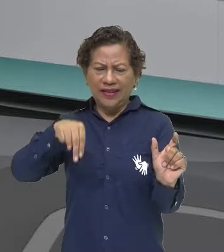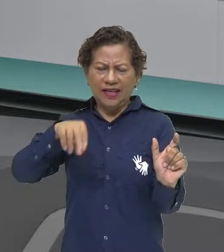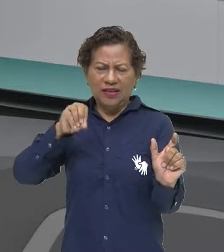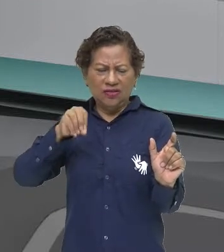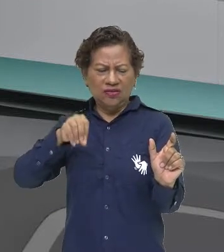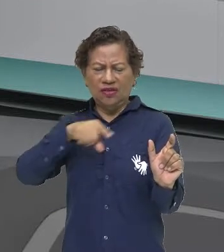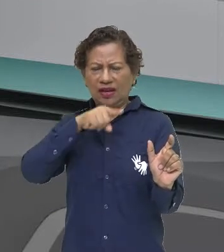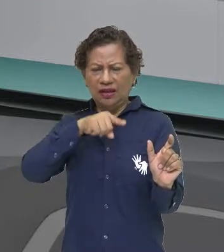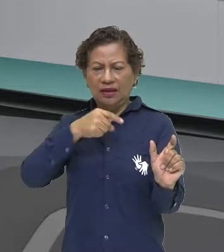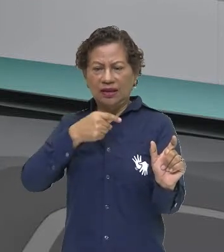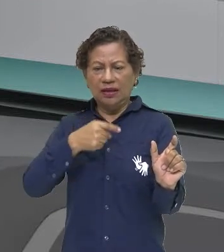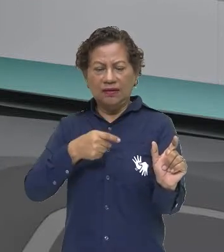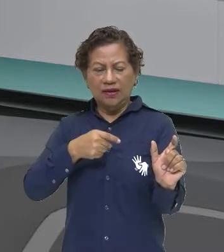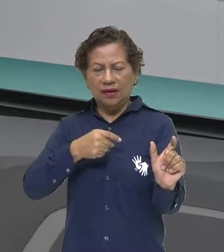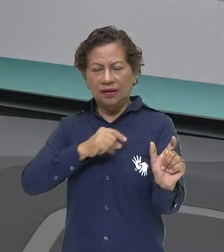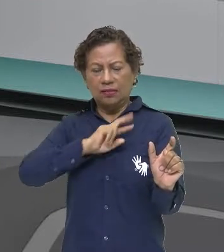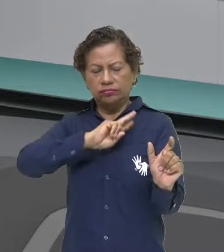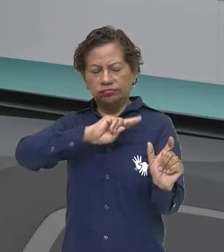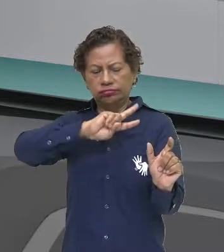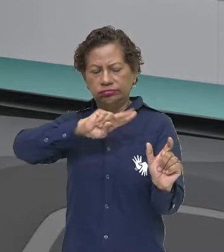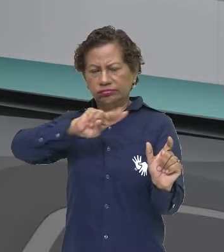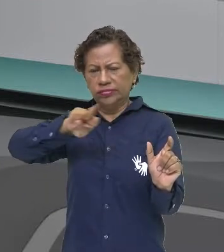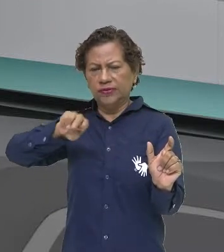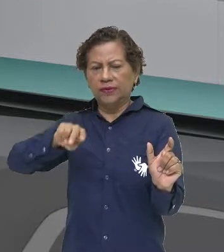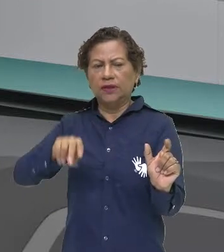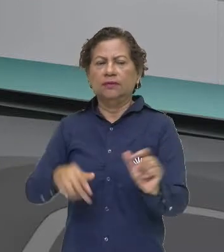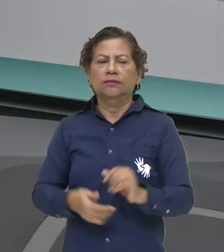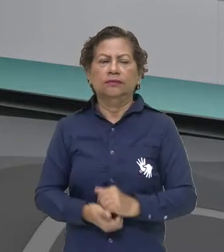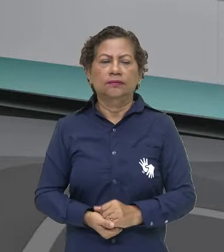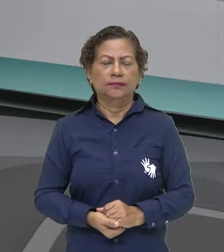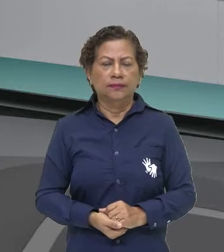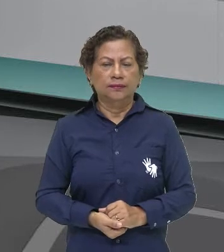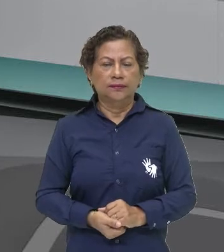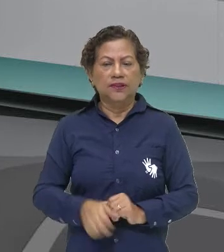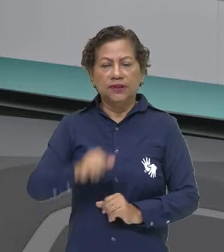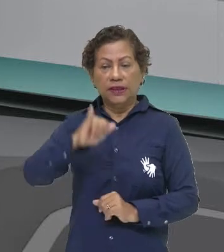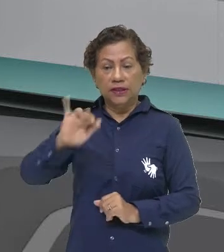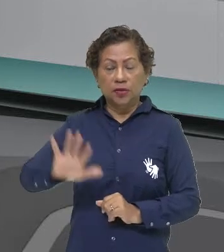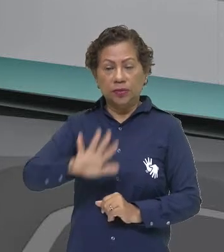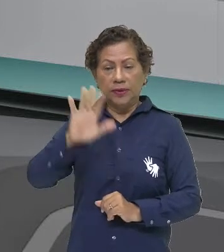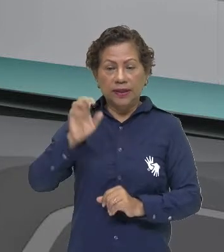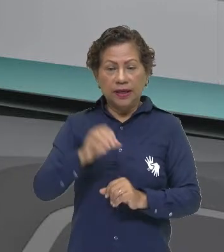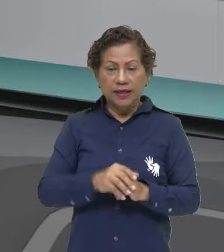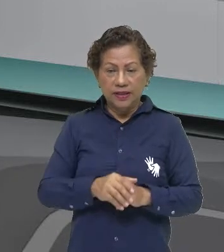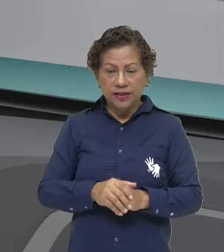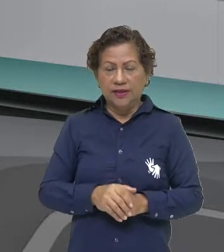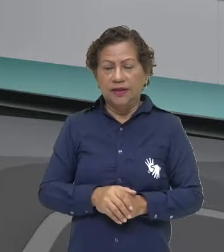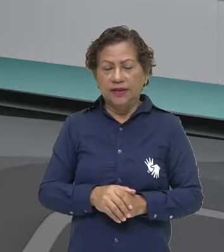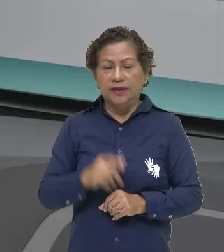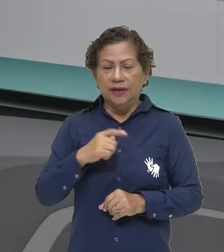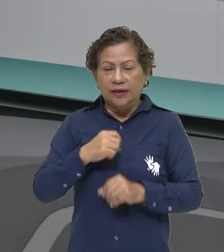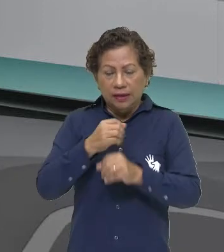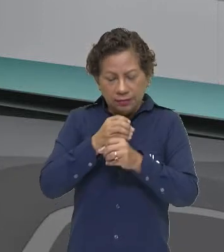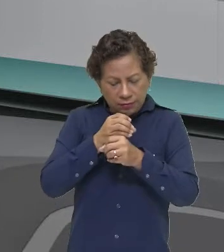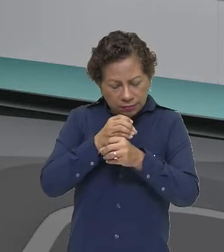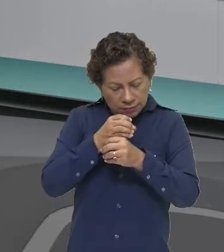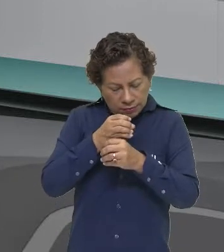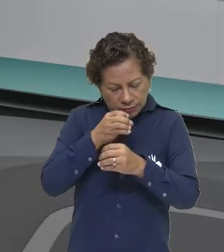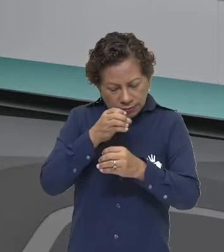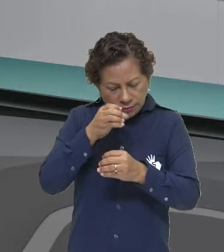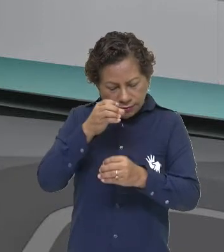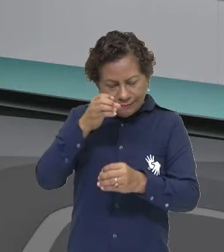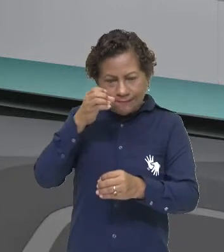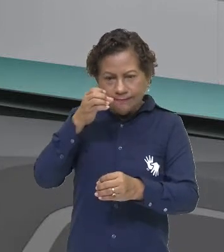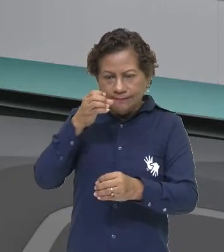milhares e milhares e milhares. Isso aqui é uma imagem que ela foi aumentada mais de 6 mil